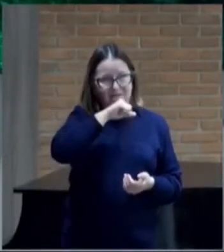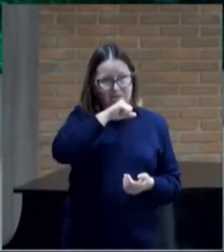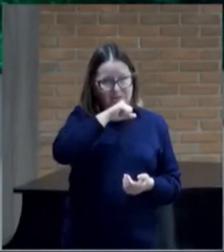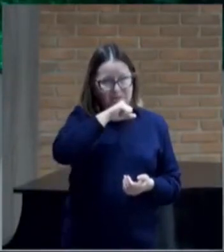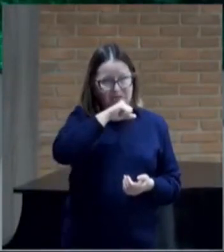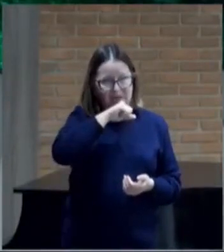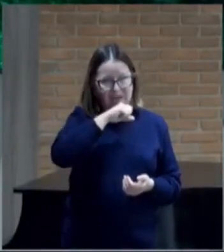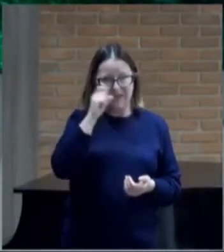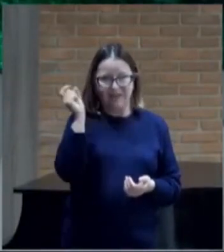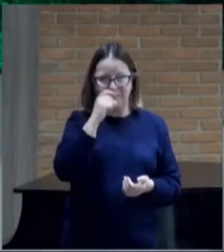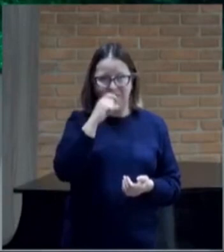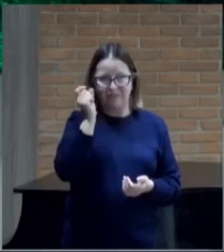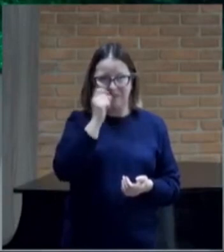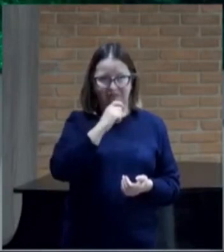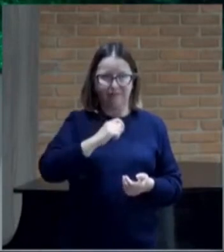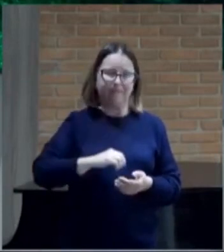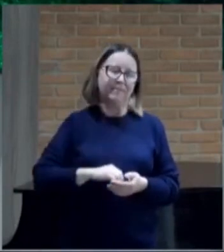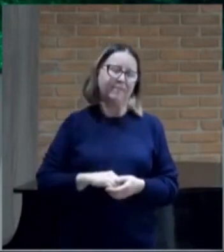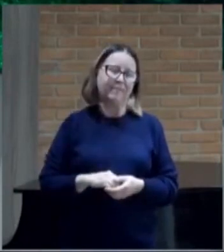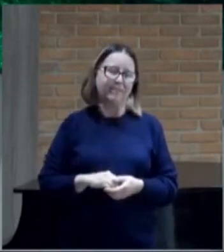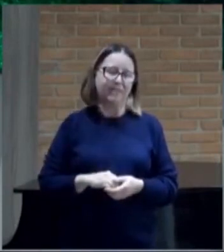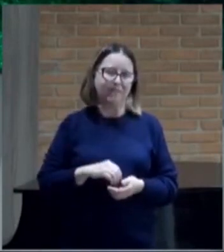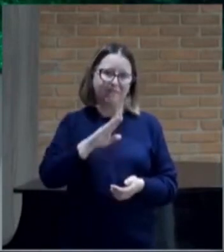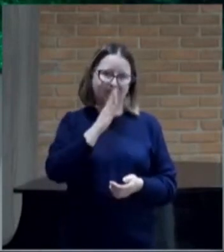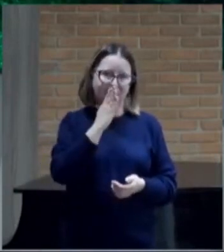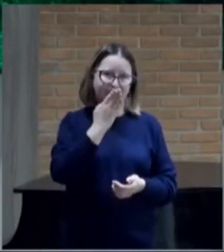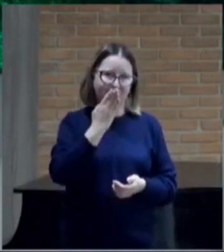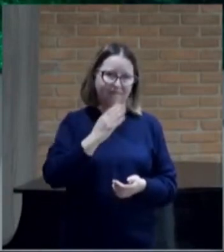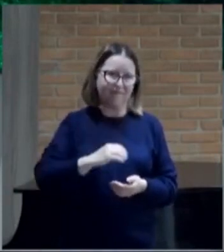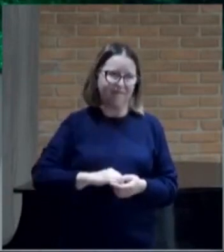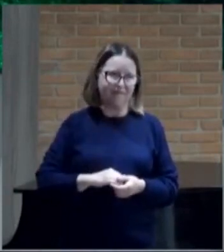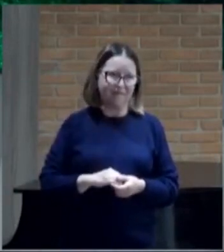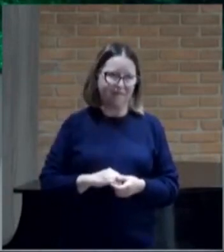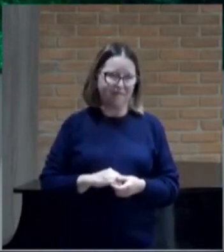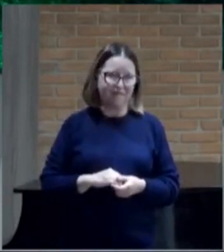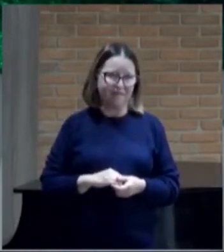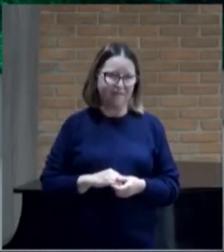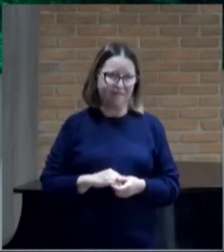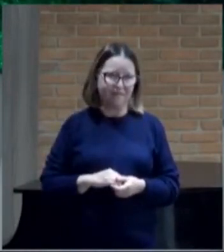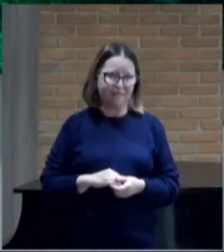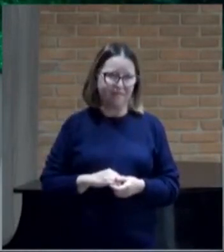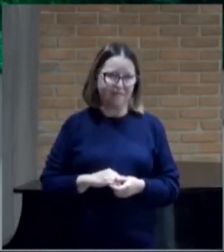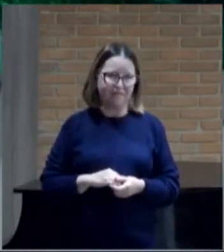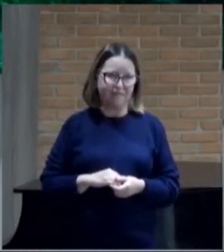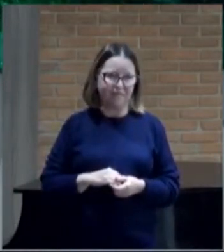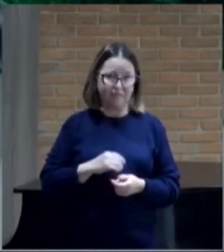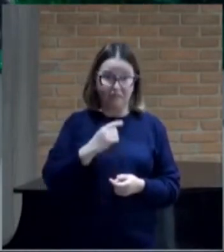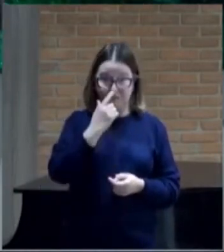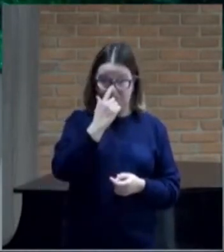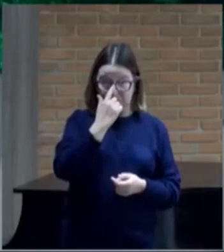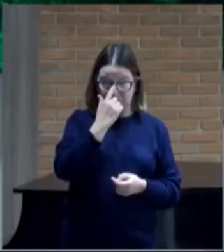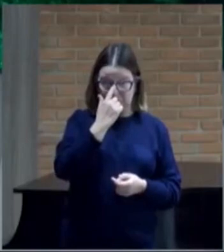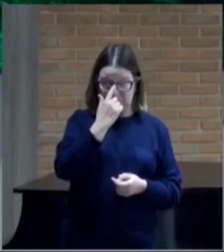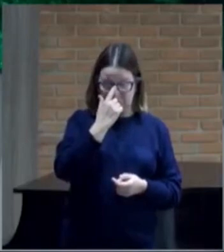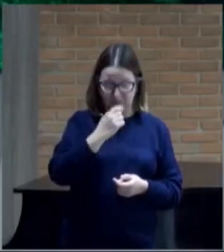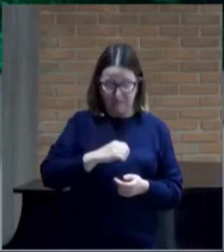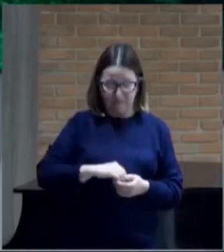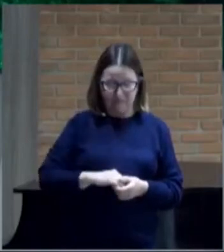mentira. Do fake. A Profest News, que é um